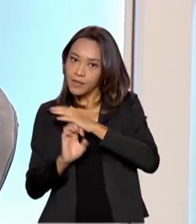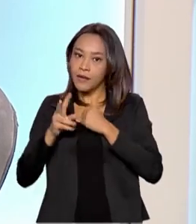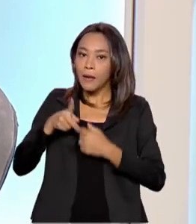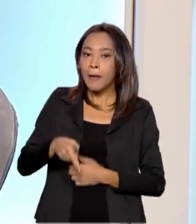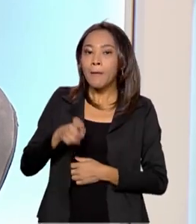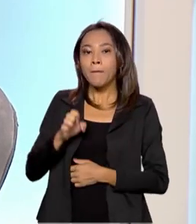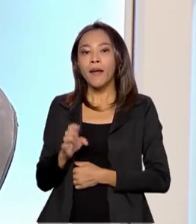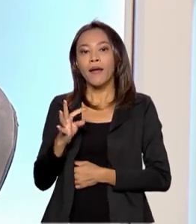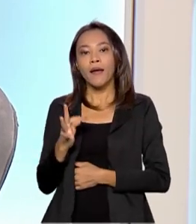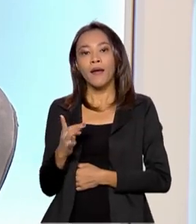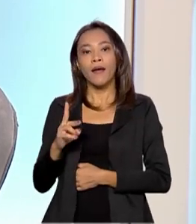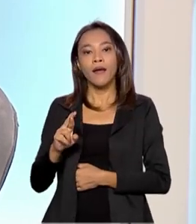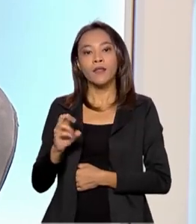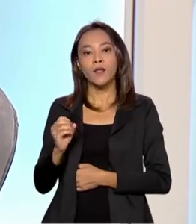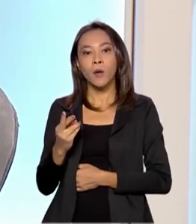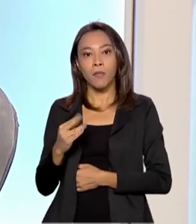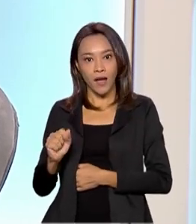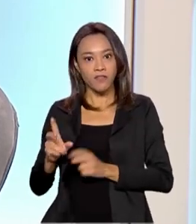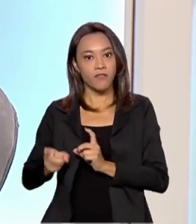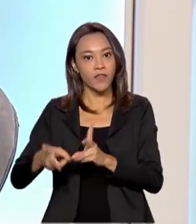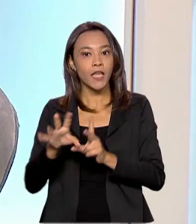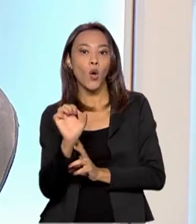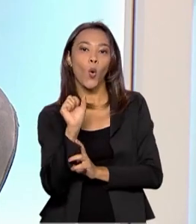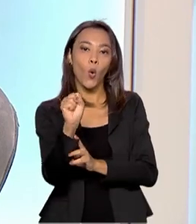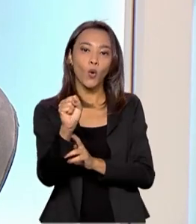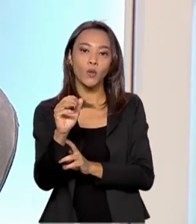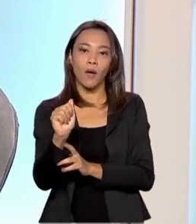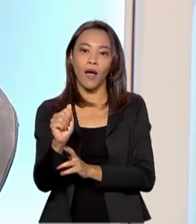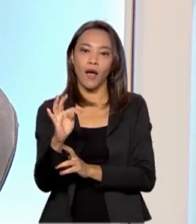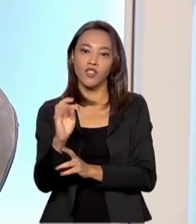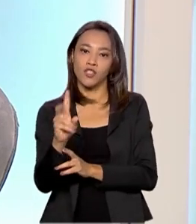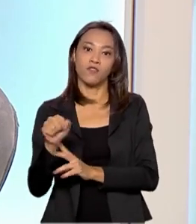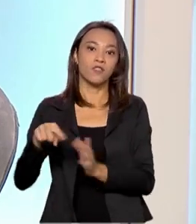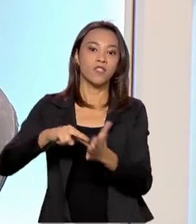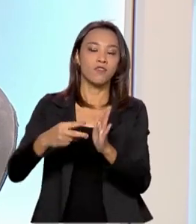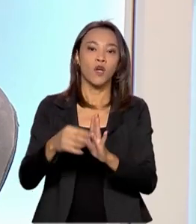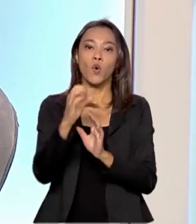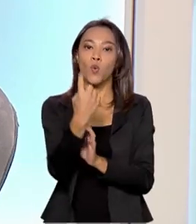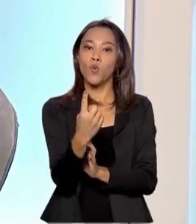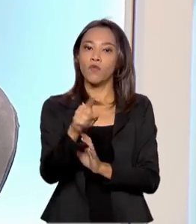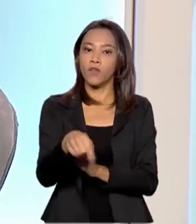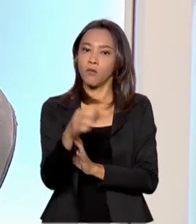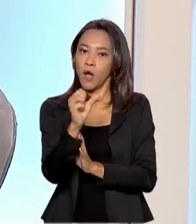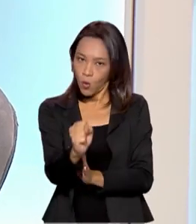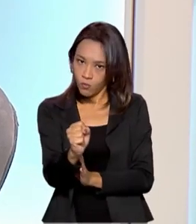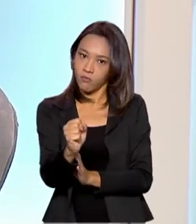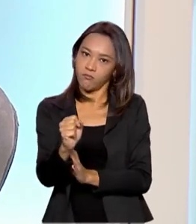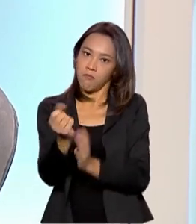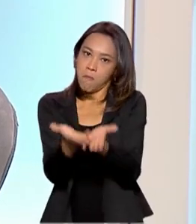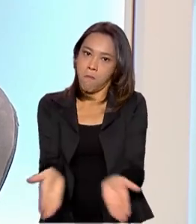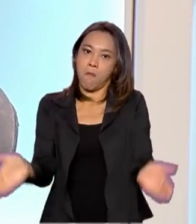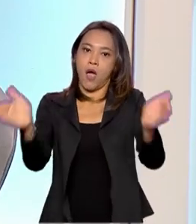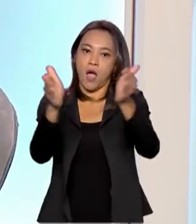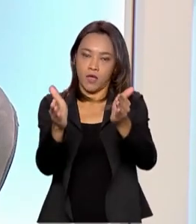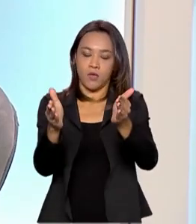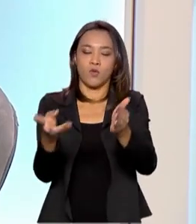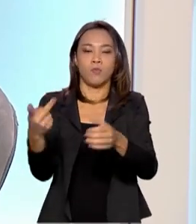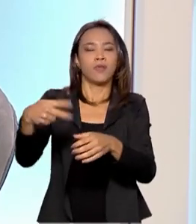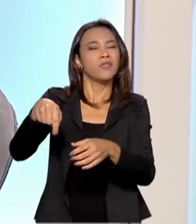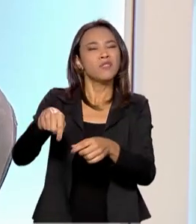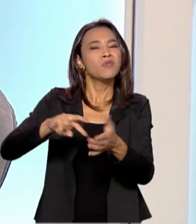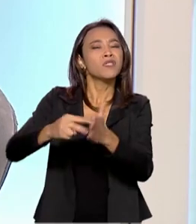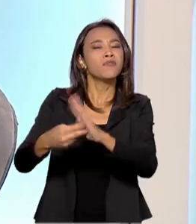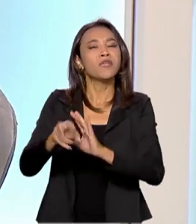vender oito ativos de refino, que correspondem a 1,1 milhão de barris de petróleo por dia, aproximadamente 50%